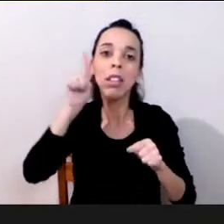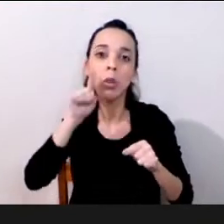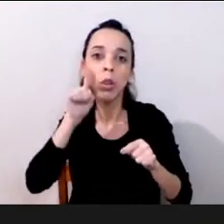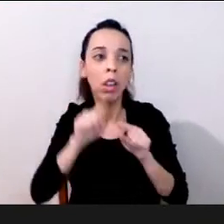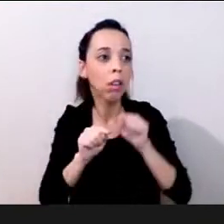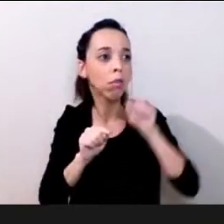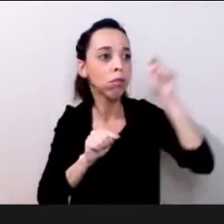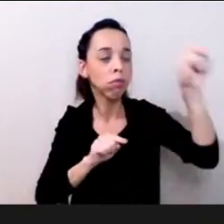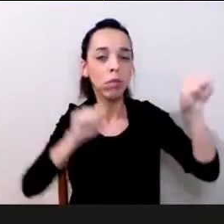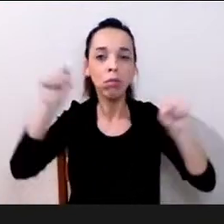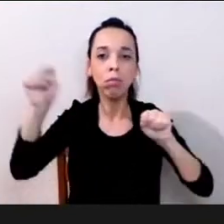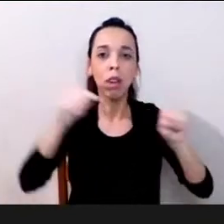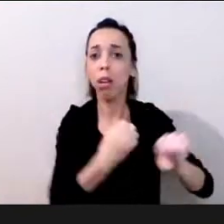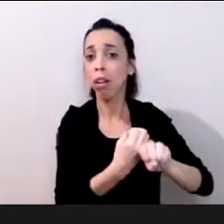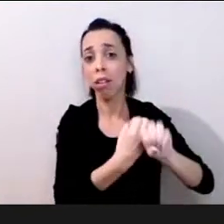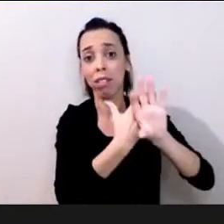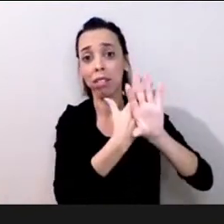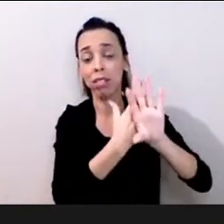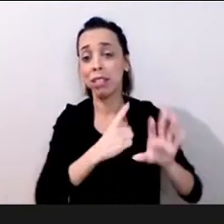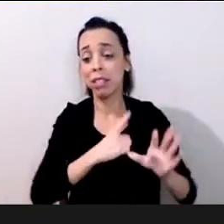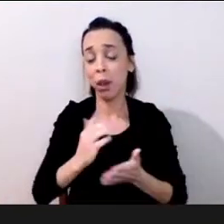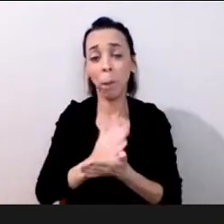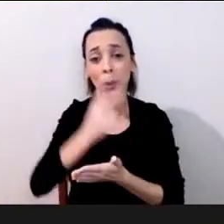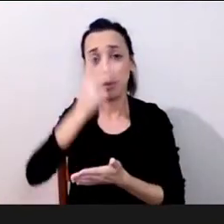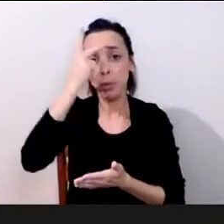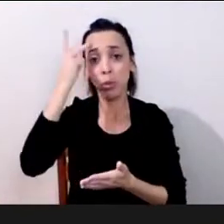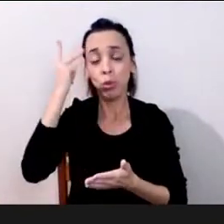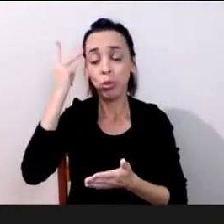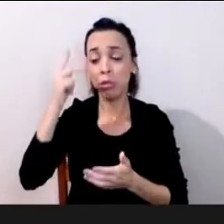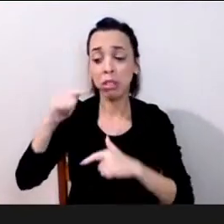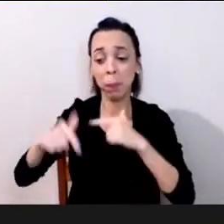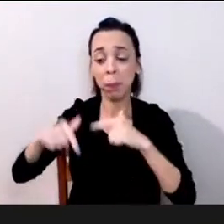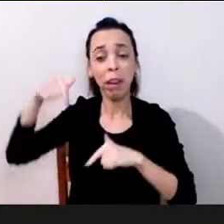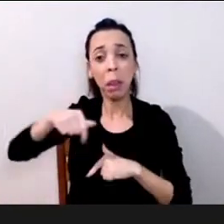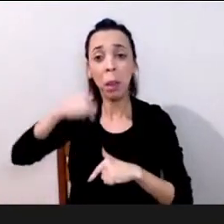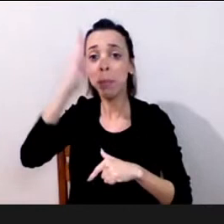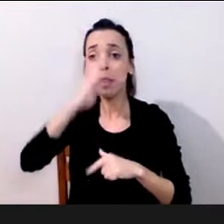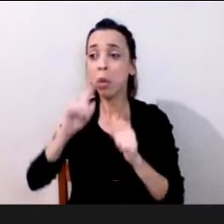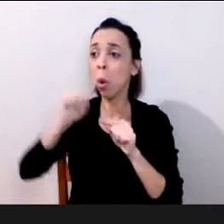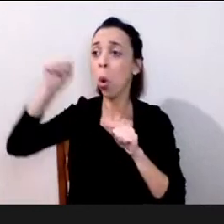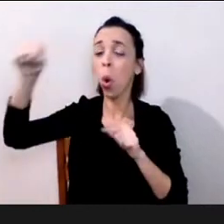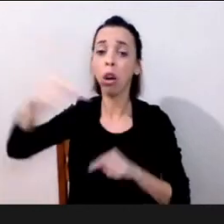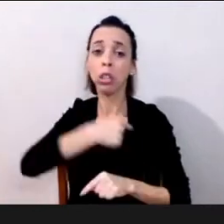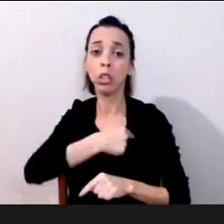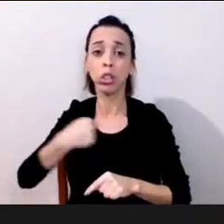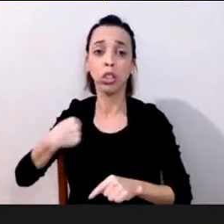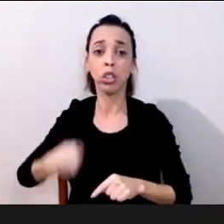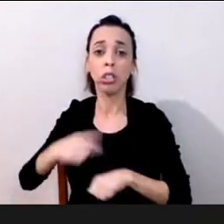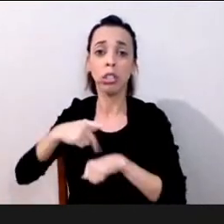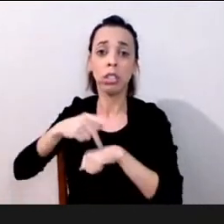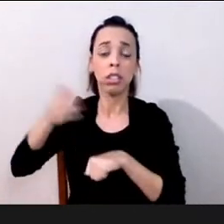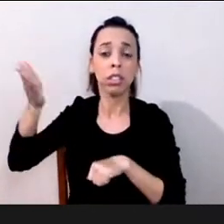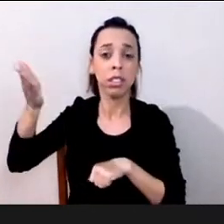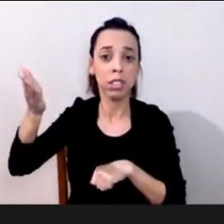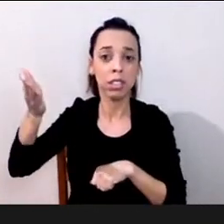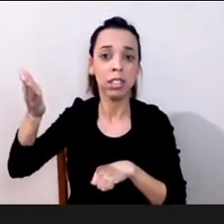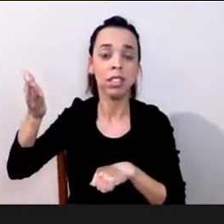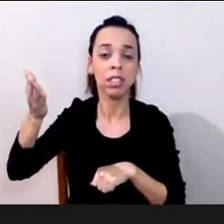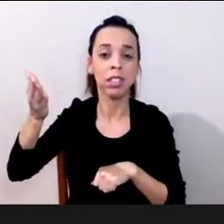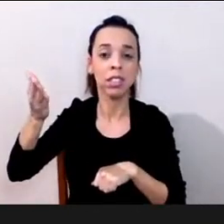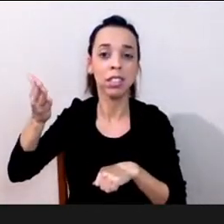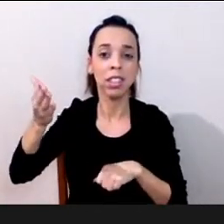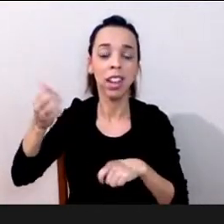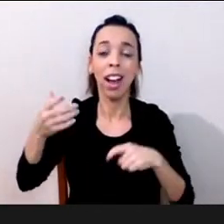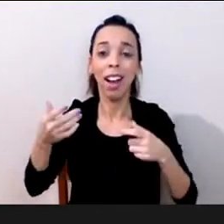mas a gente que trabalha assim todo dia né a gente tá aqui tá na China e tem que achar um jeito de colaborar online e assíncrono porque o fuso é invertido